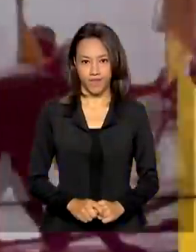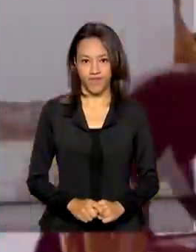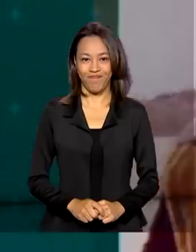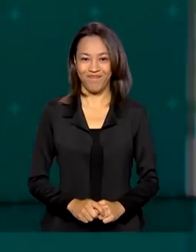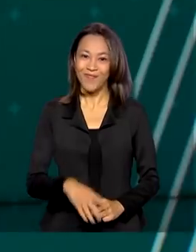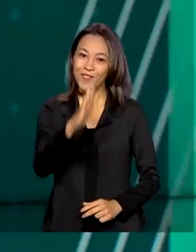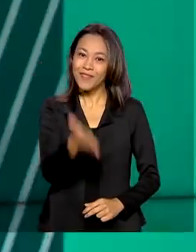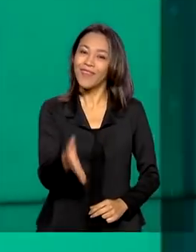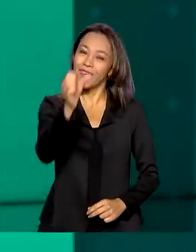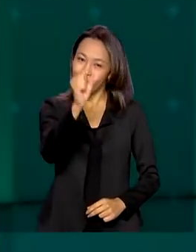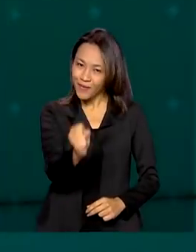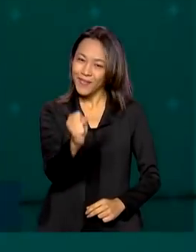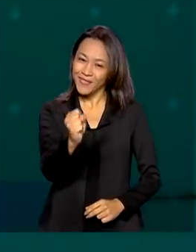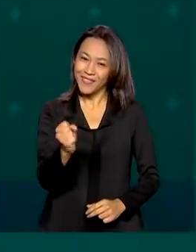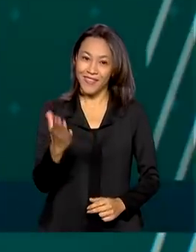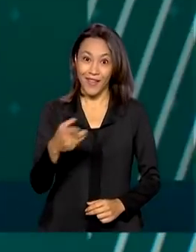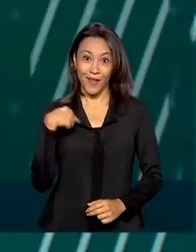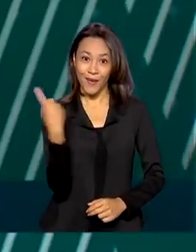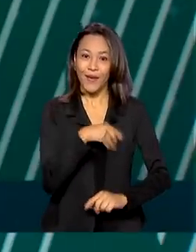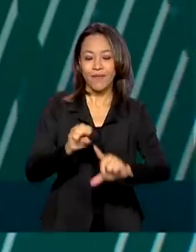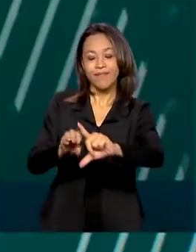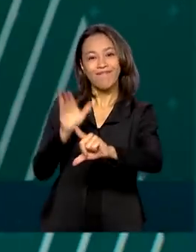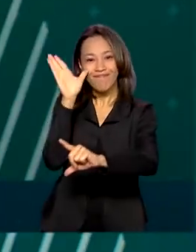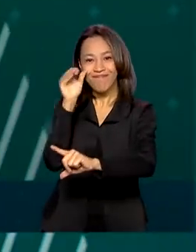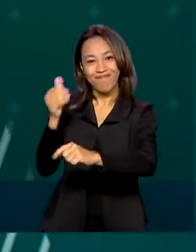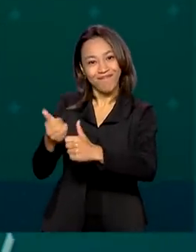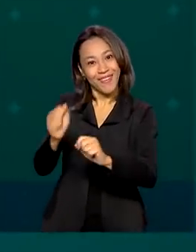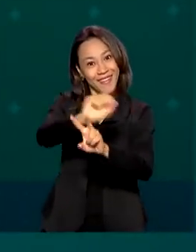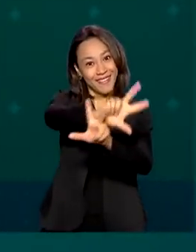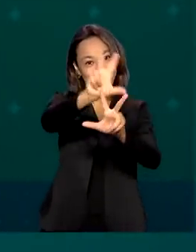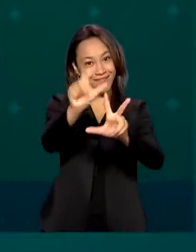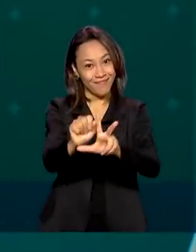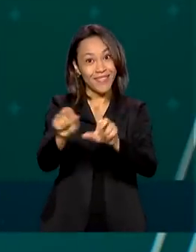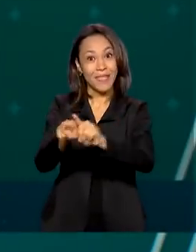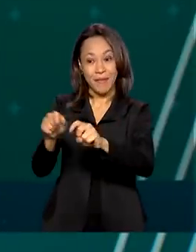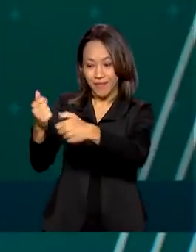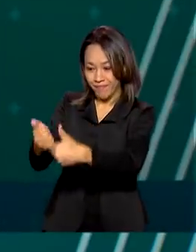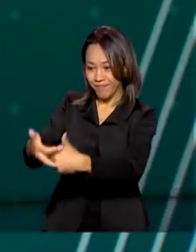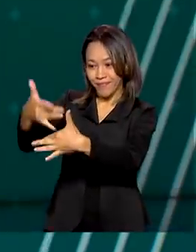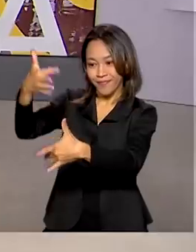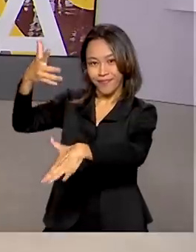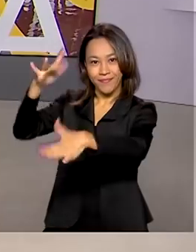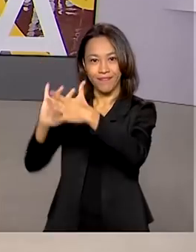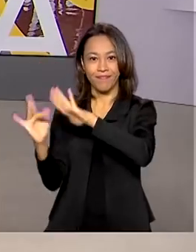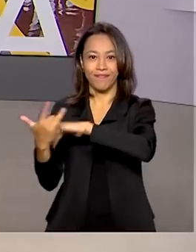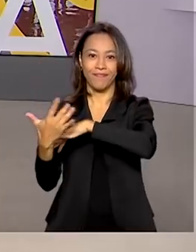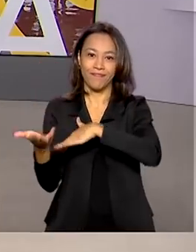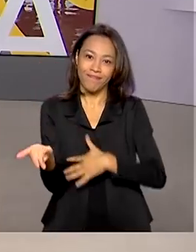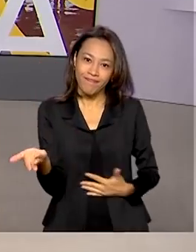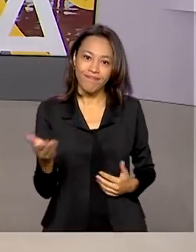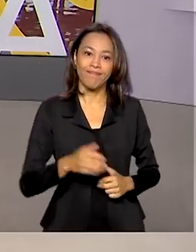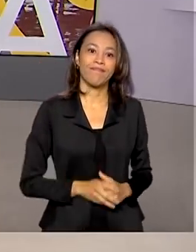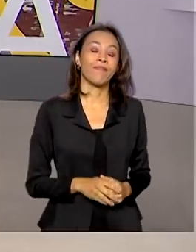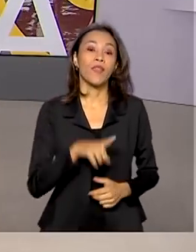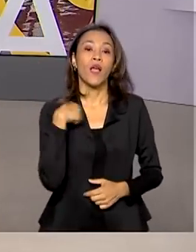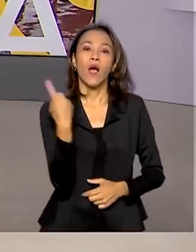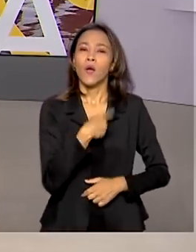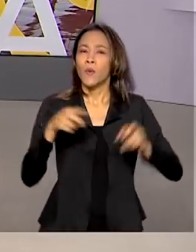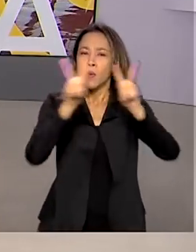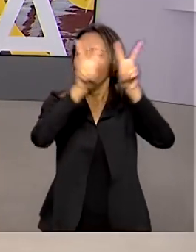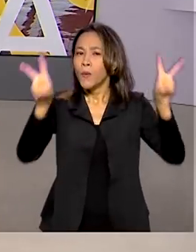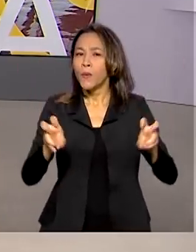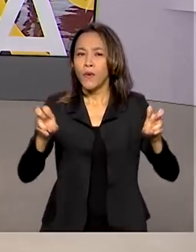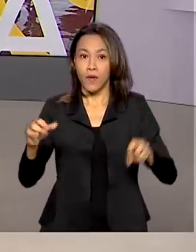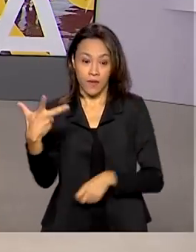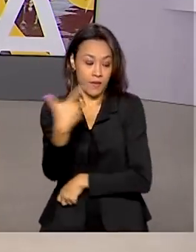São oito horas e nós estamos ao vivo pela TV Brasil e redes sociais. A gente começa falando da vacinação